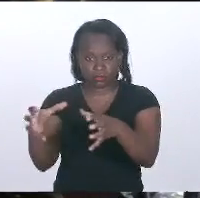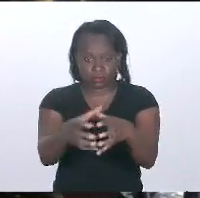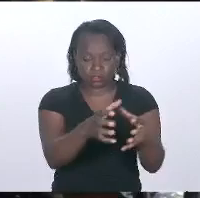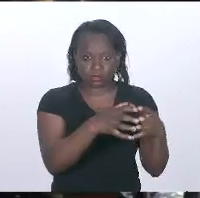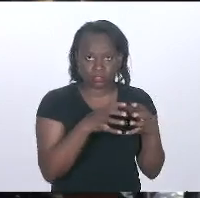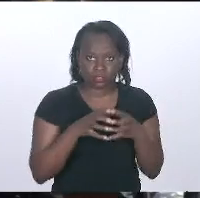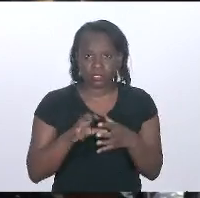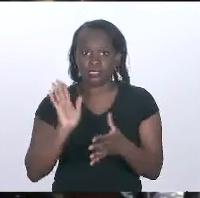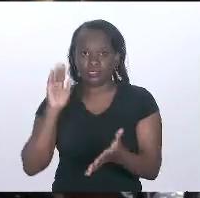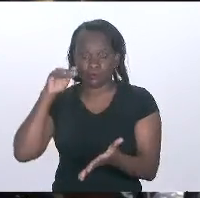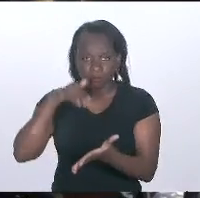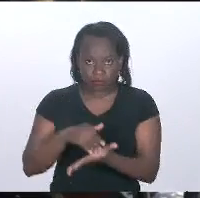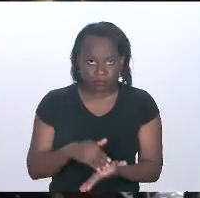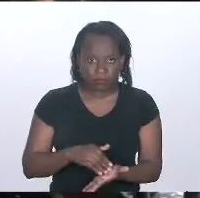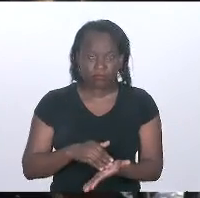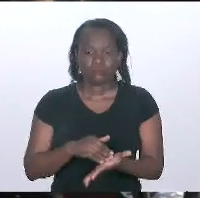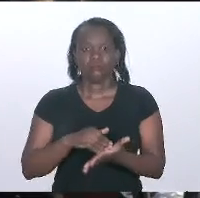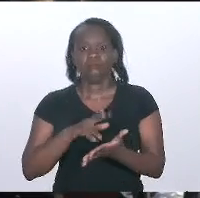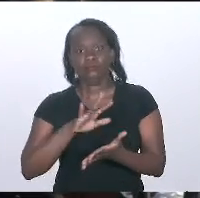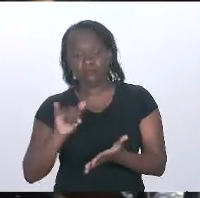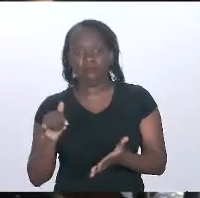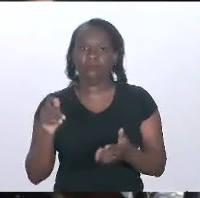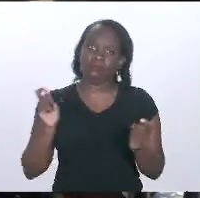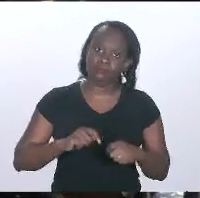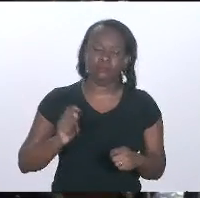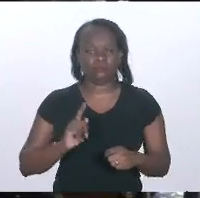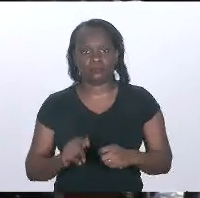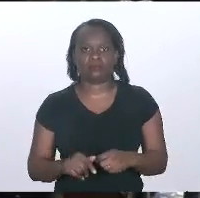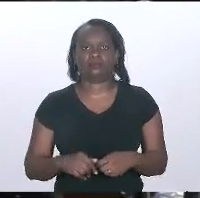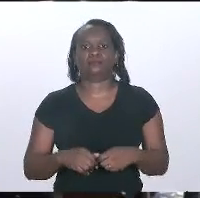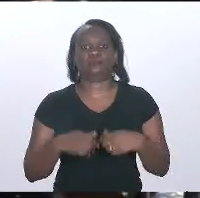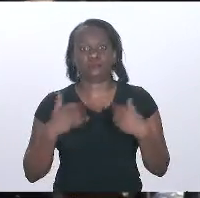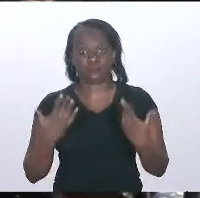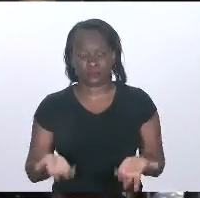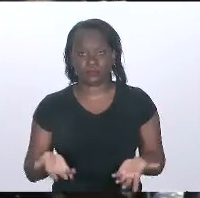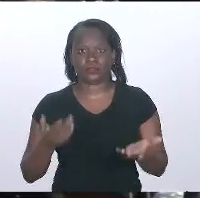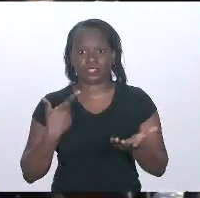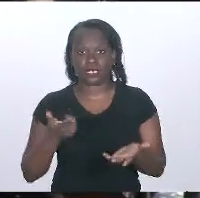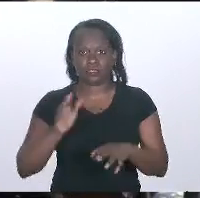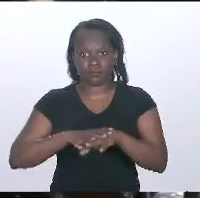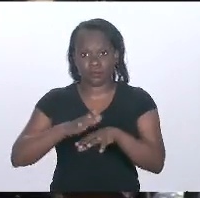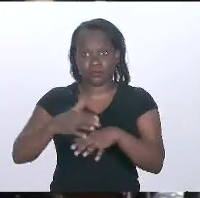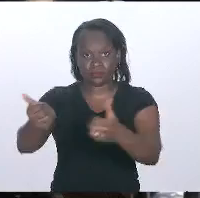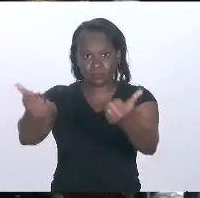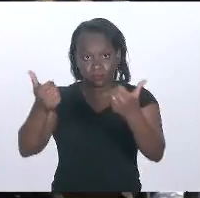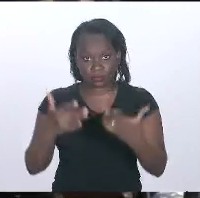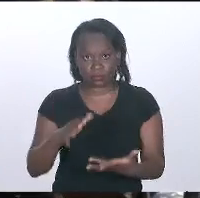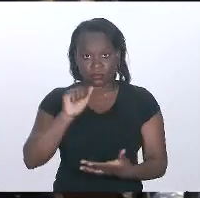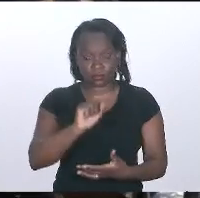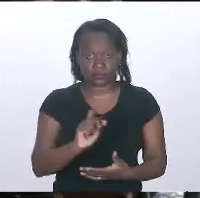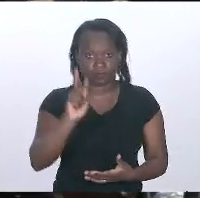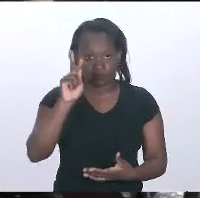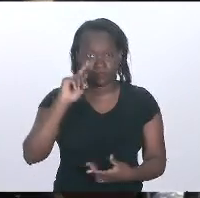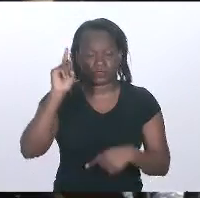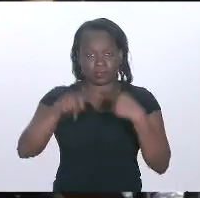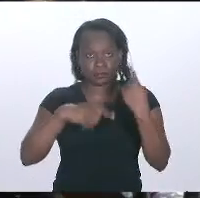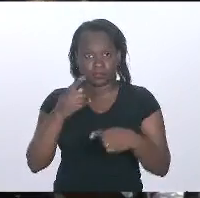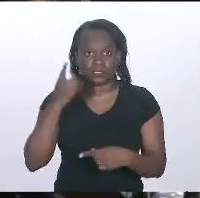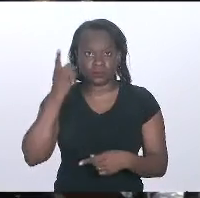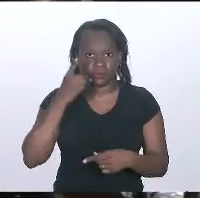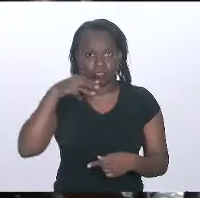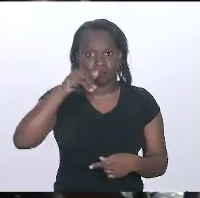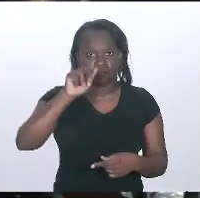que ao final vai dar. Mas, quero ouvir o deputado Alexandre Kinnocloch, e seguir o deputado